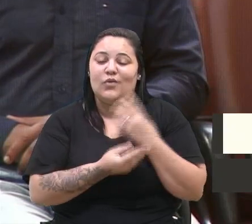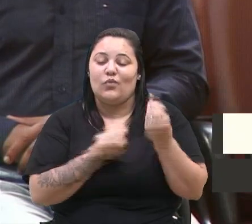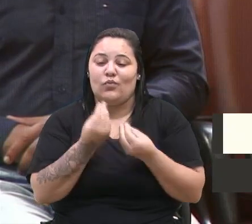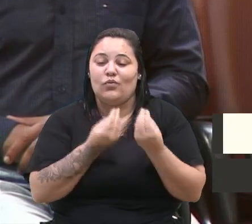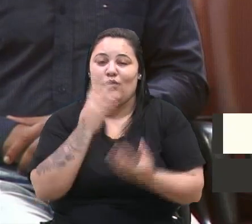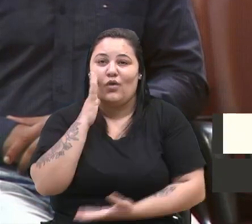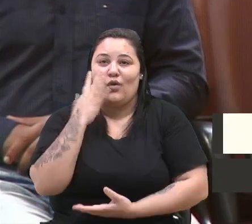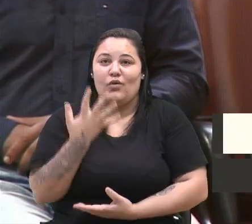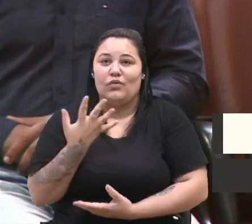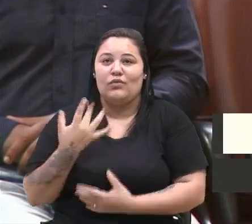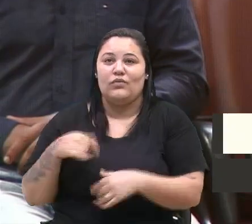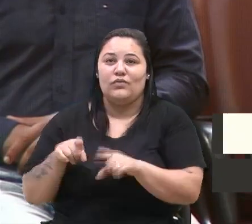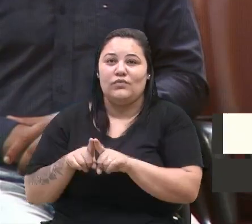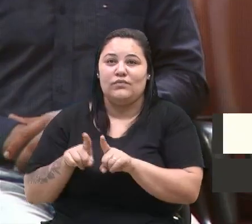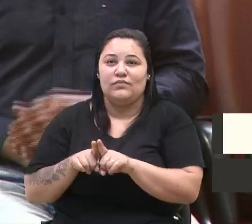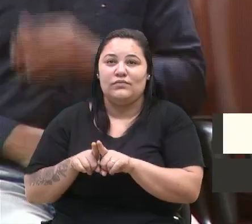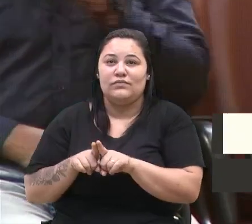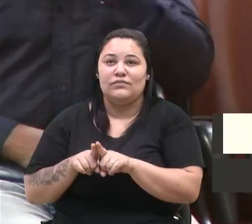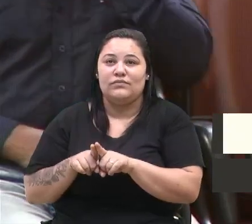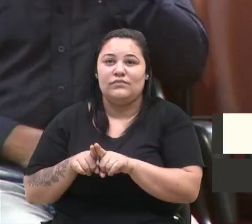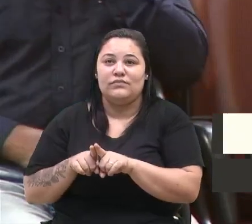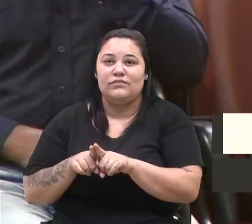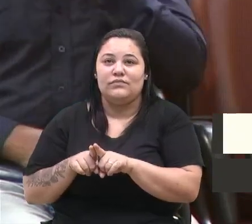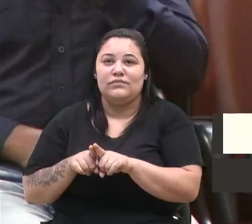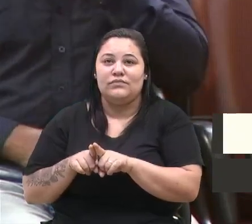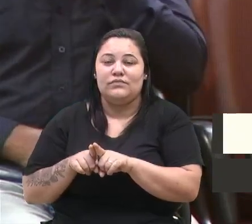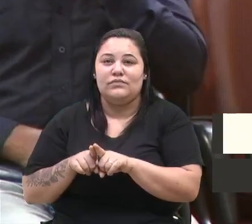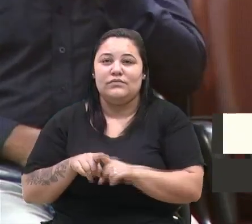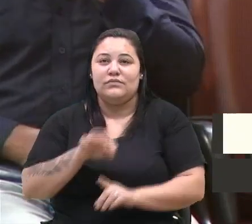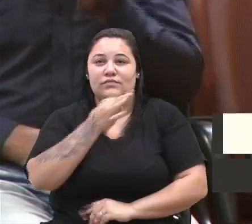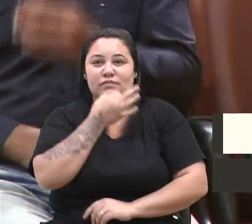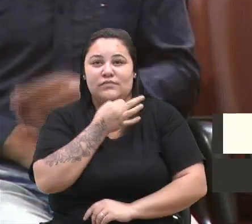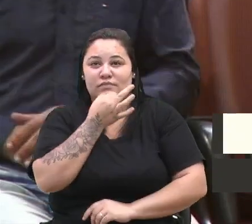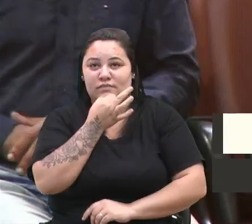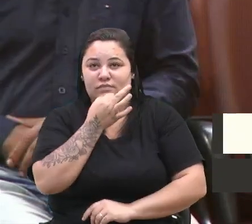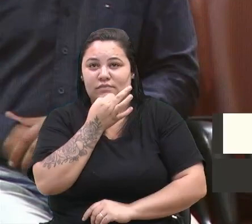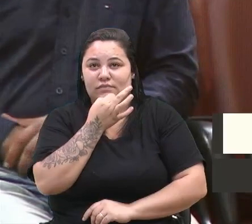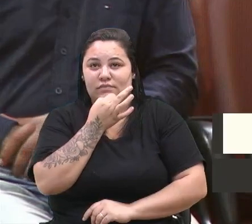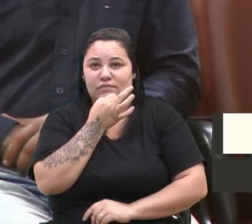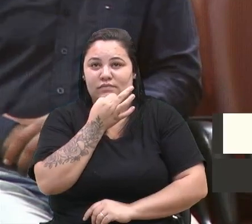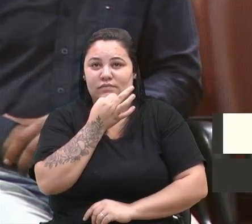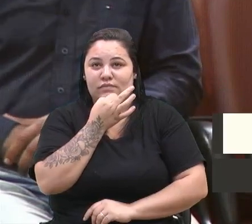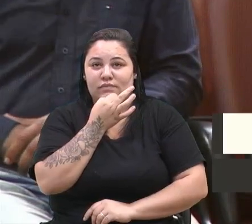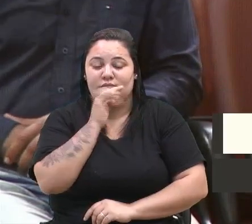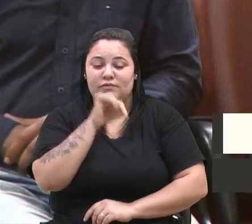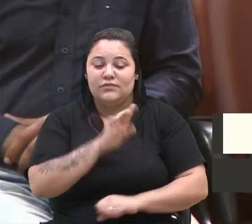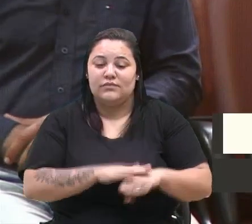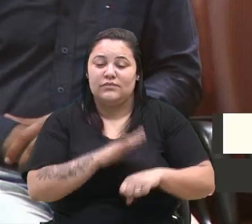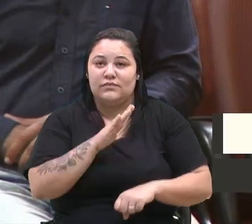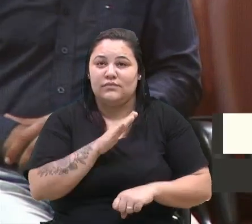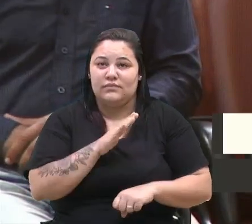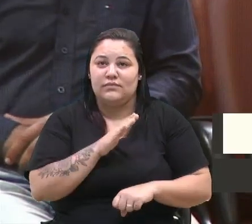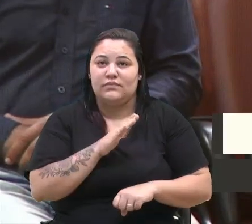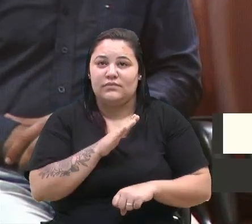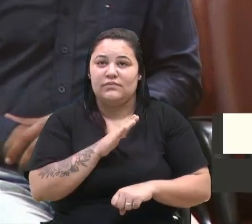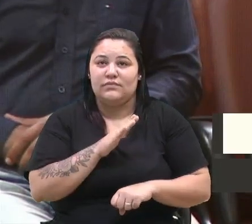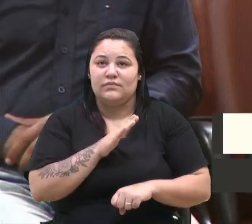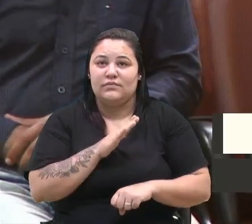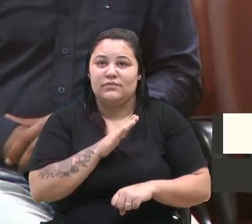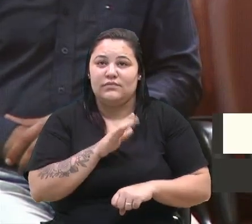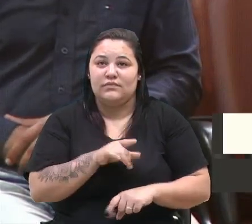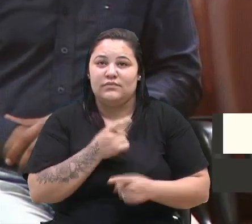esse sinistro, esse temporal aqui dentro de Caxias do Sul e em toda a região, o que mais é afetado é o povo carente.